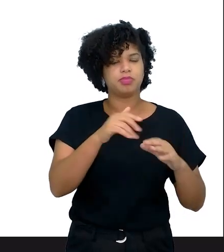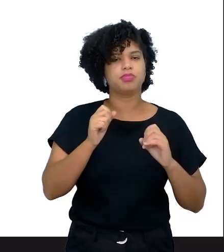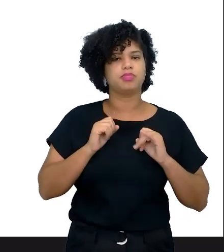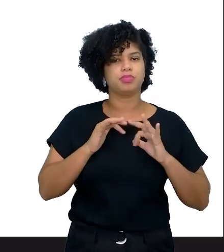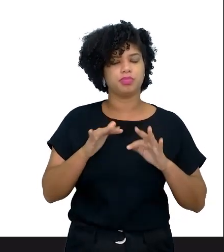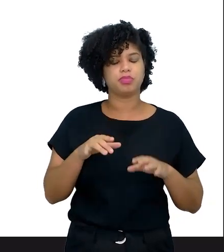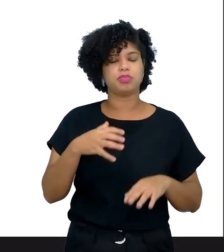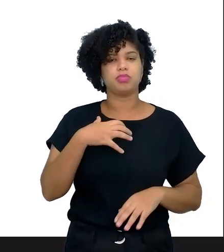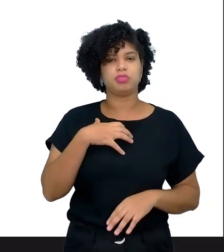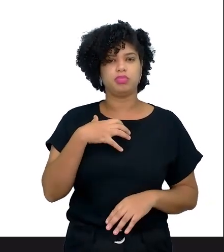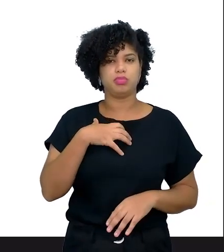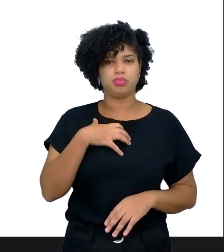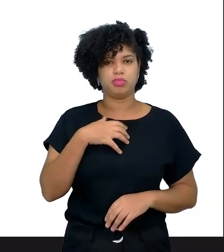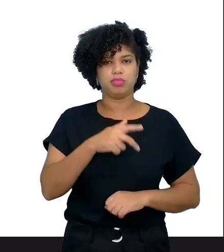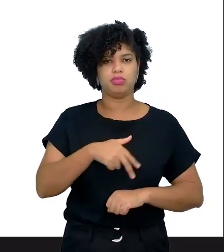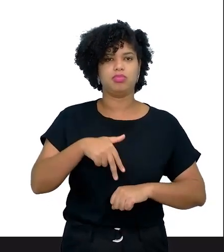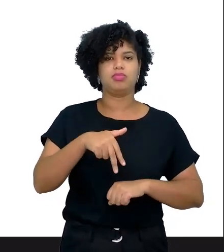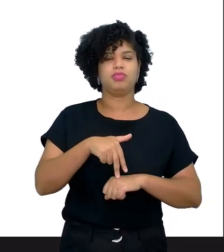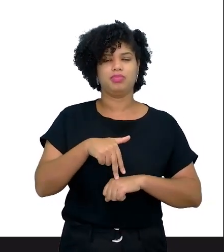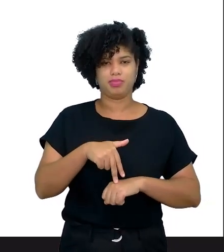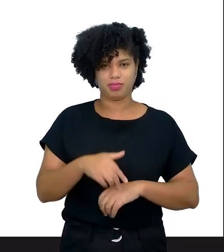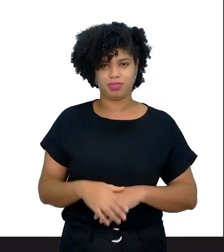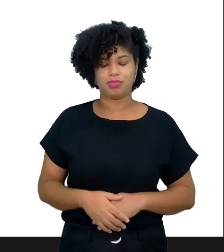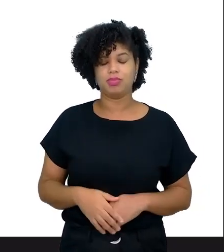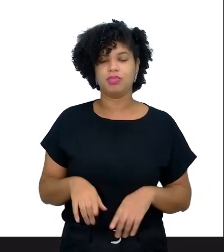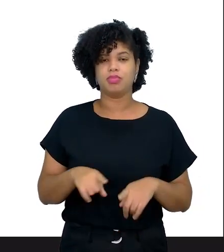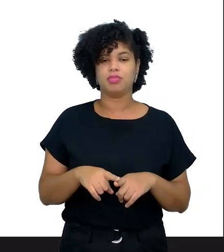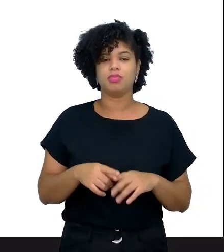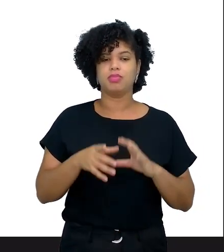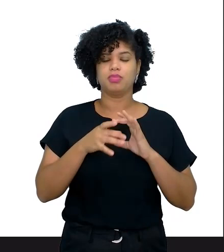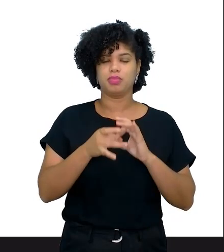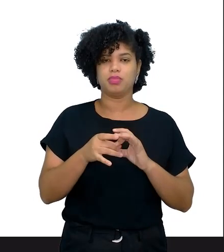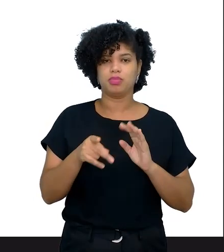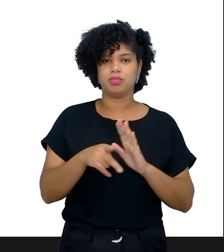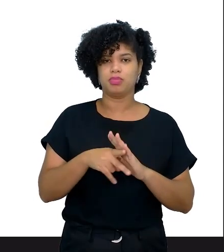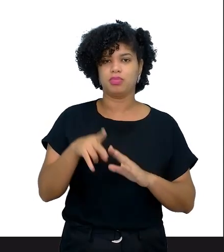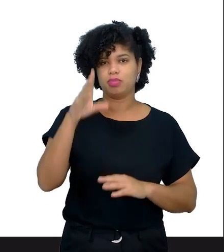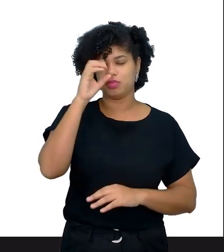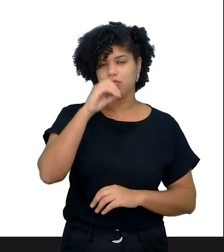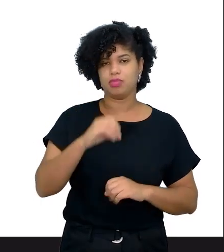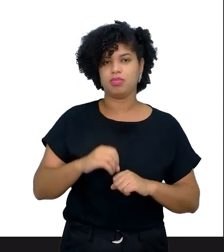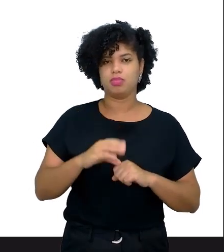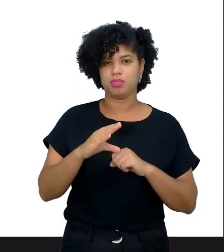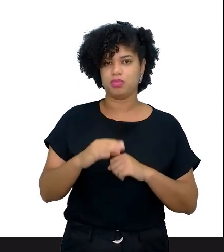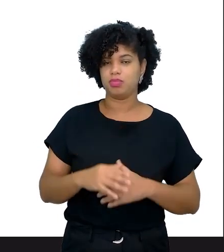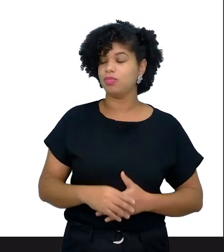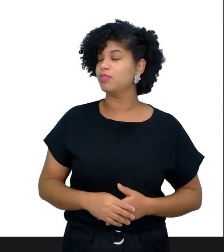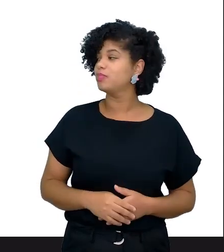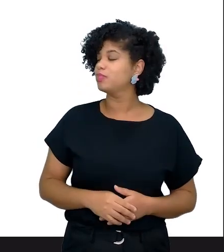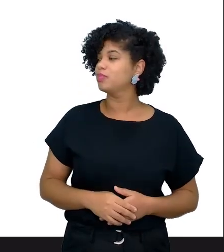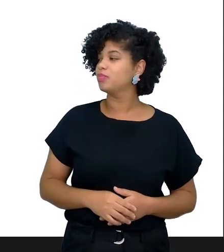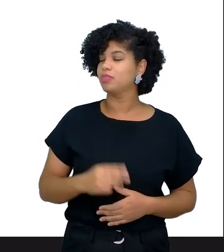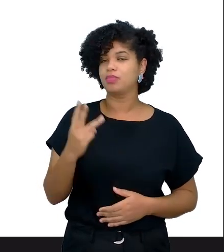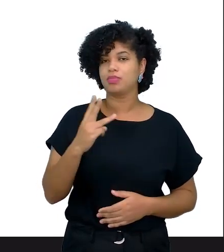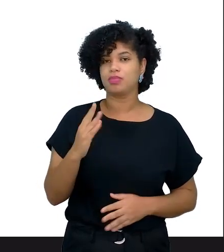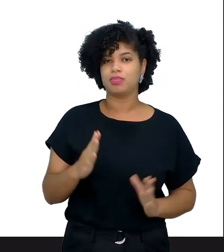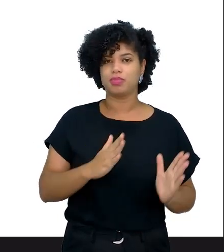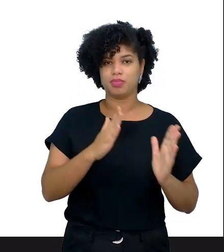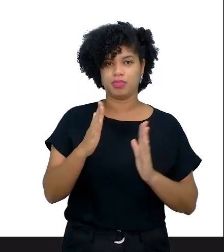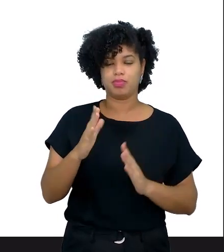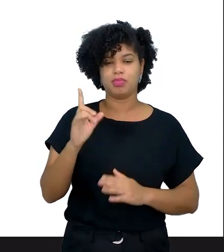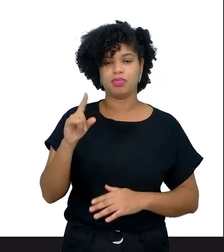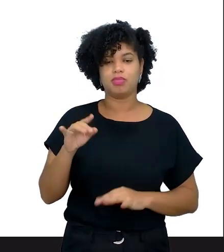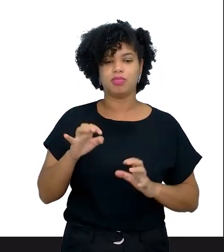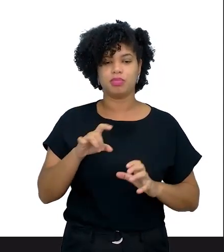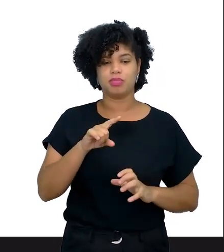ser protagonista e colocar eles no centro dessa aprendizagem. e já nessa terceira etapa, que é o momento que vocês